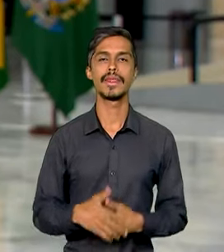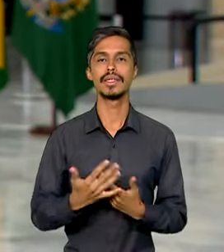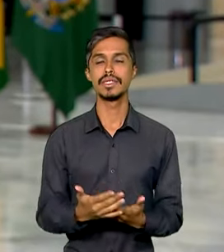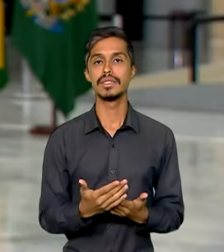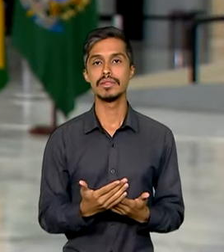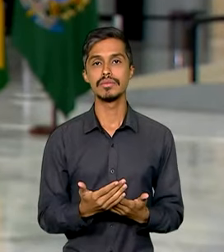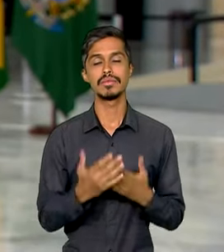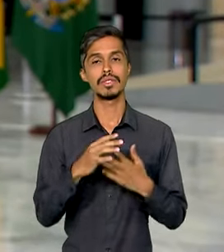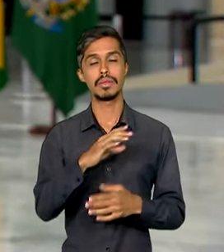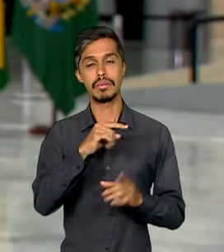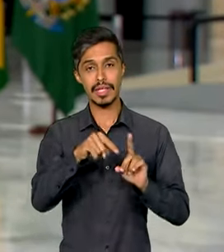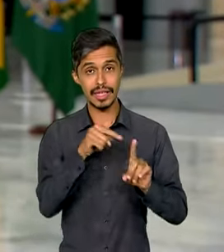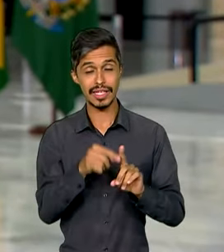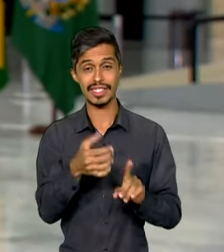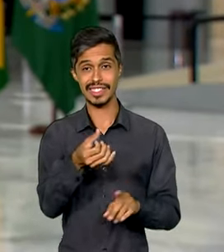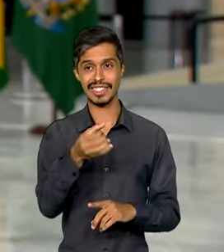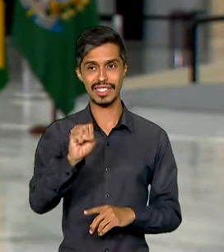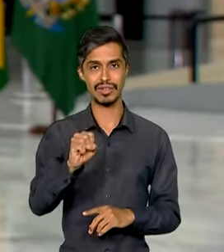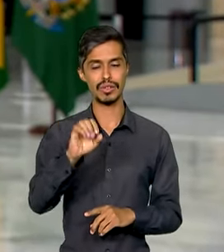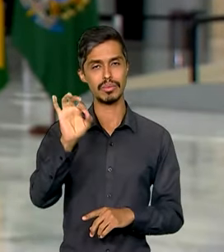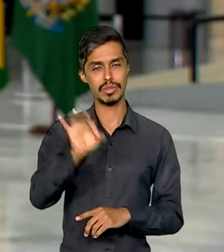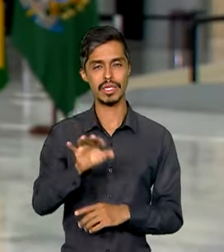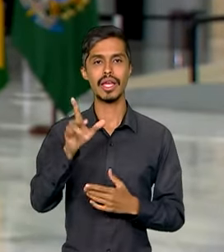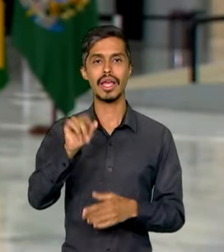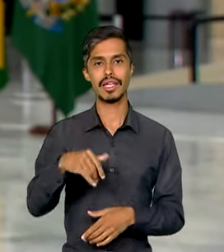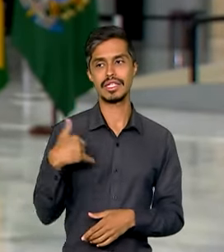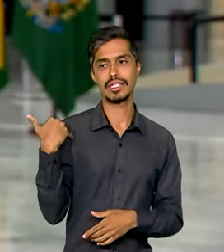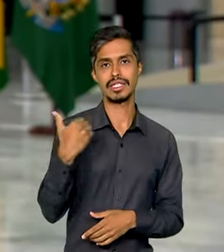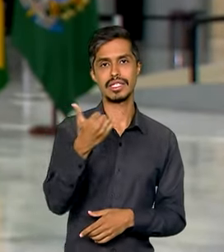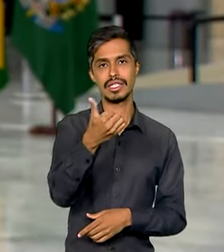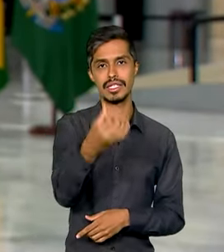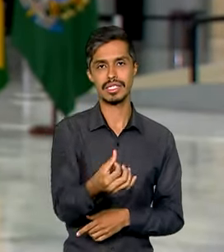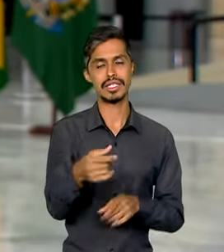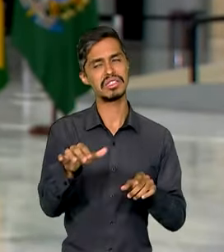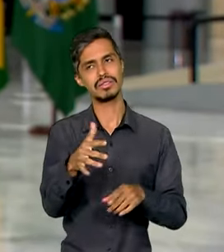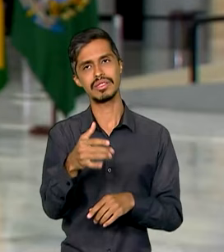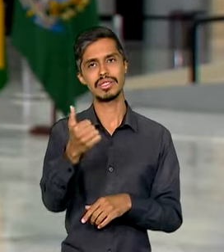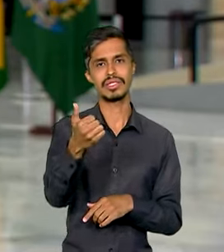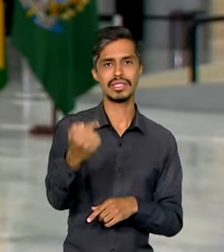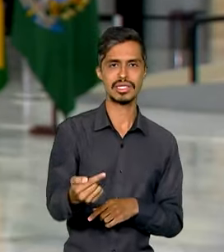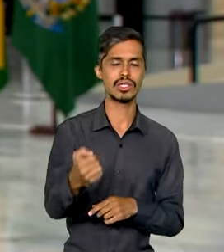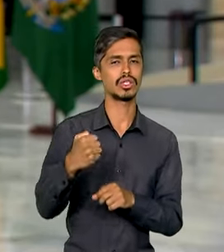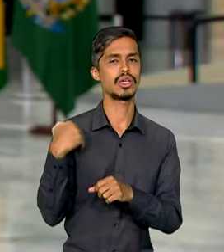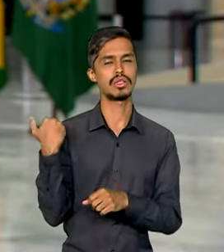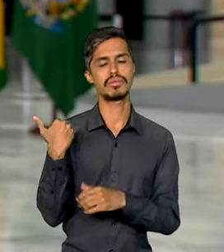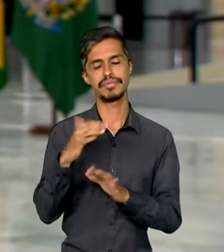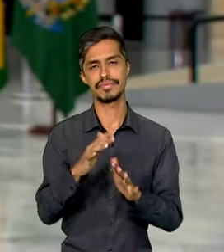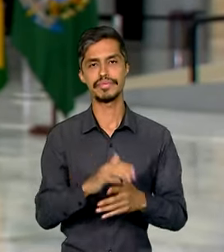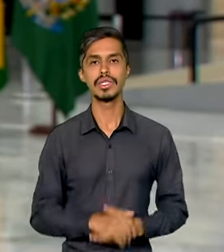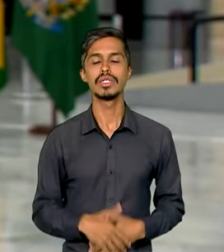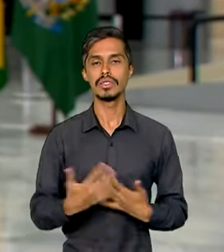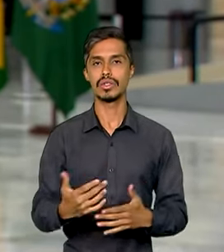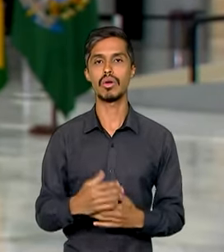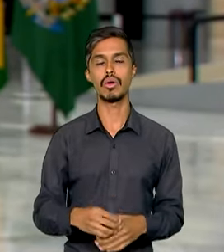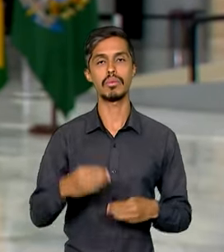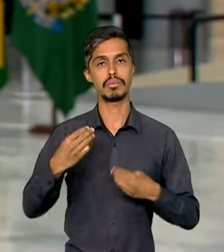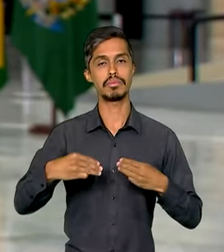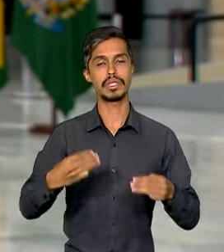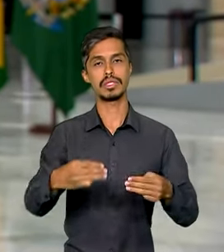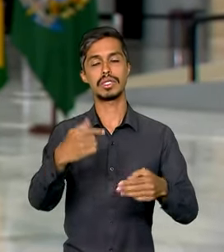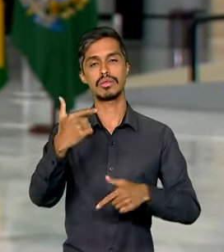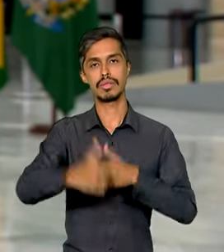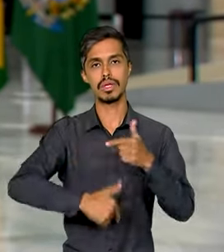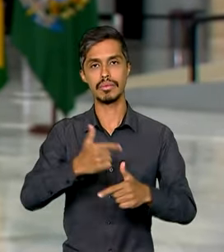de 68%, com idade entre 16 e 17 anos. E, para finalizar, o Ministério do Trabalho deve